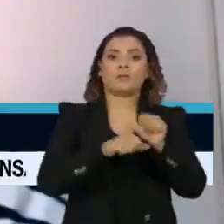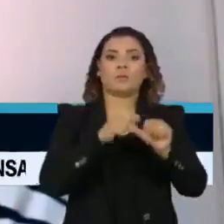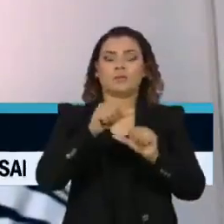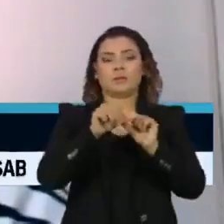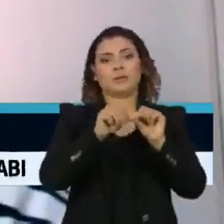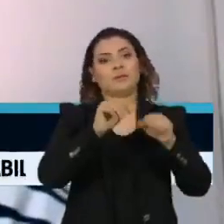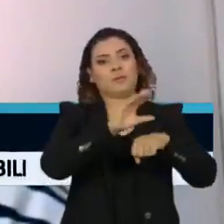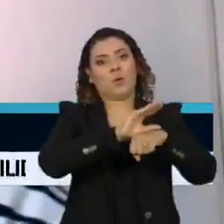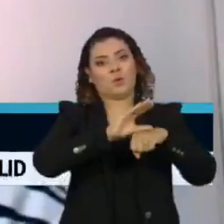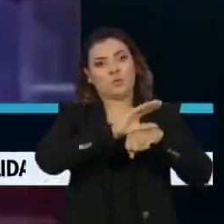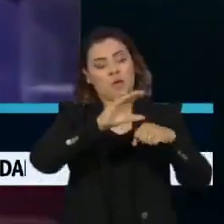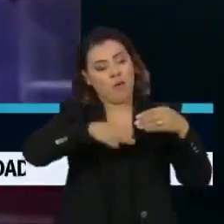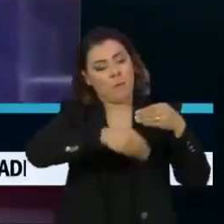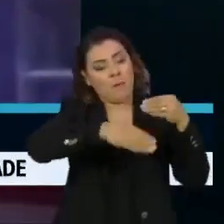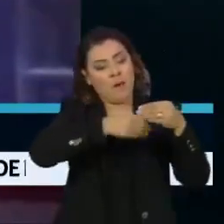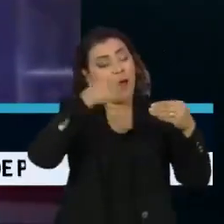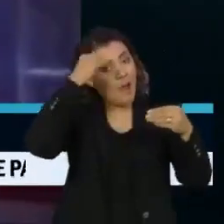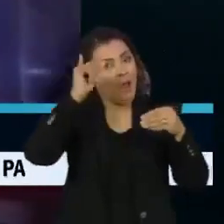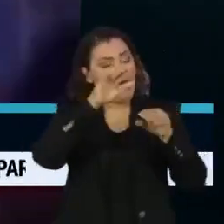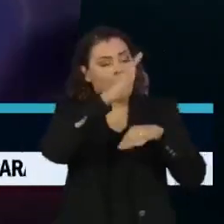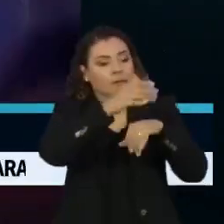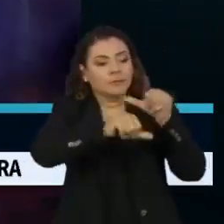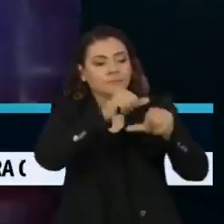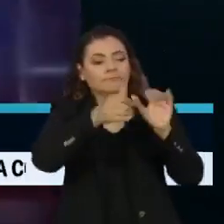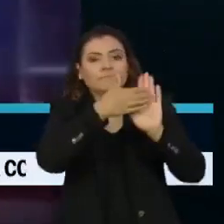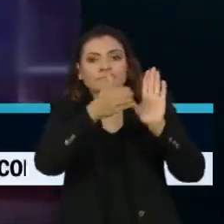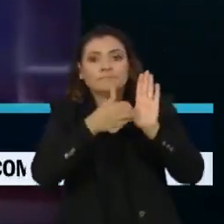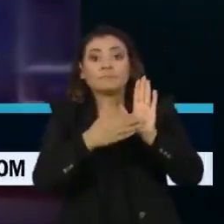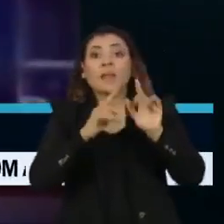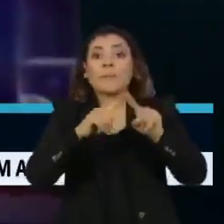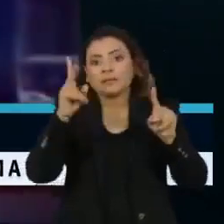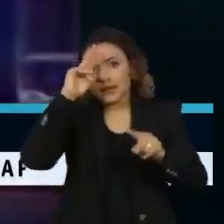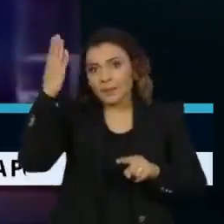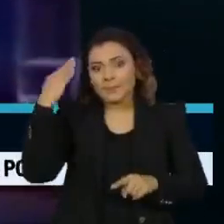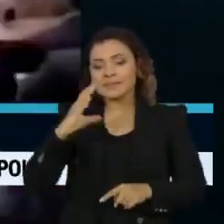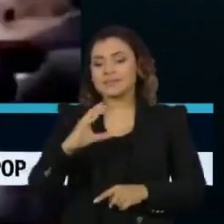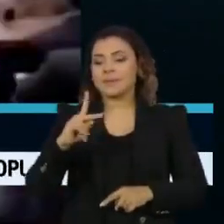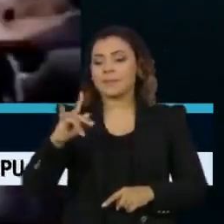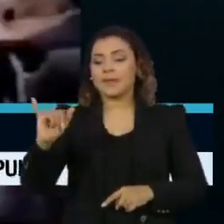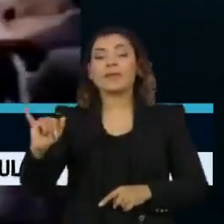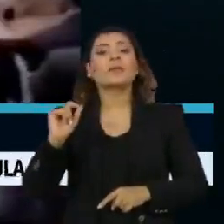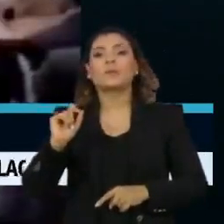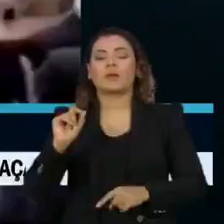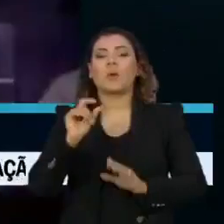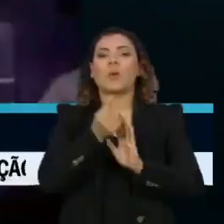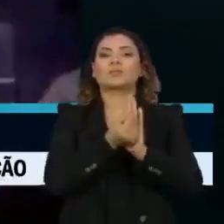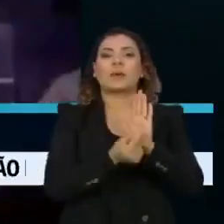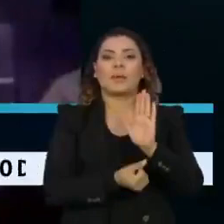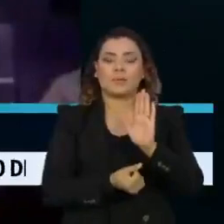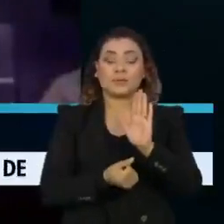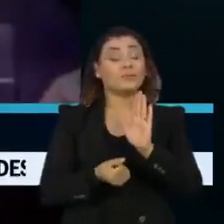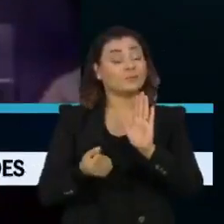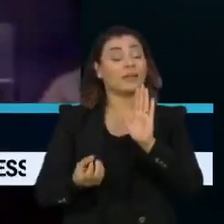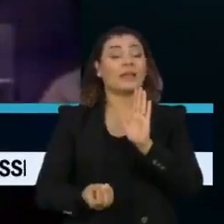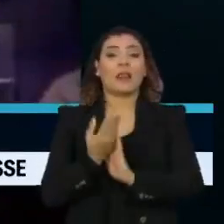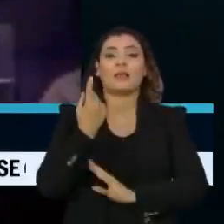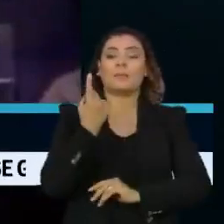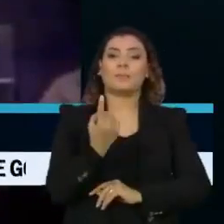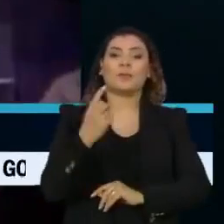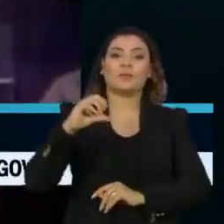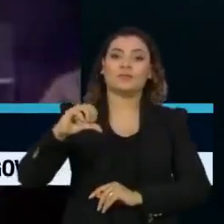o uso político das emendas, a prática atual lembra casos como o da CPI dos Anões do Orçamento. Criada em